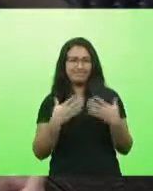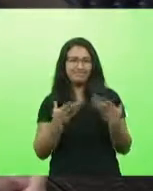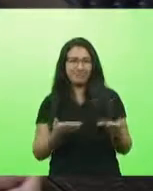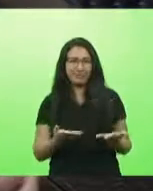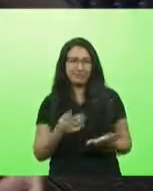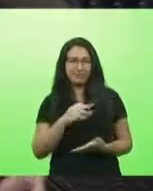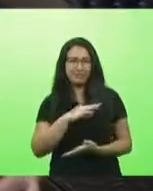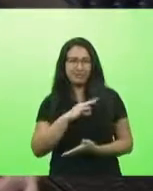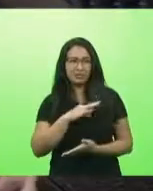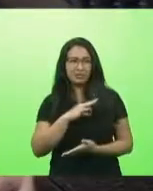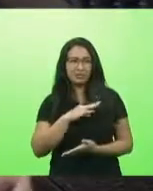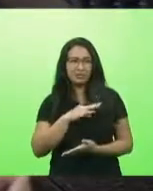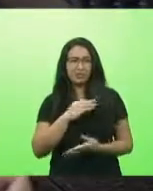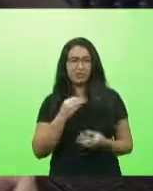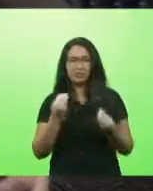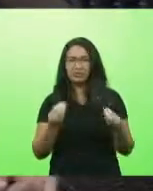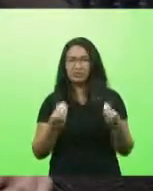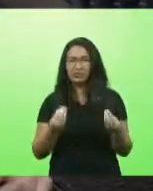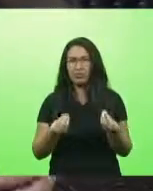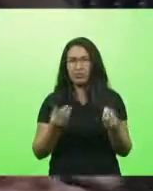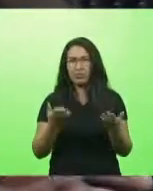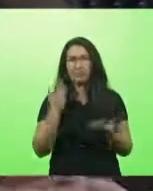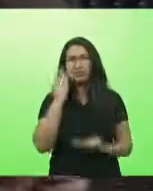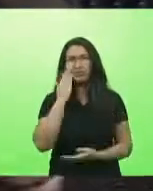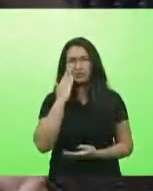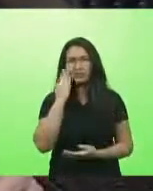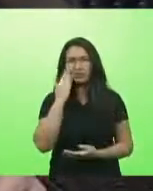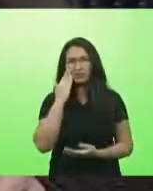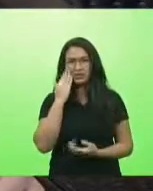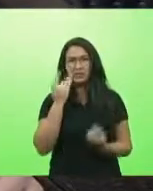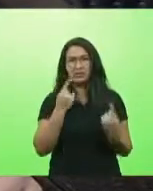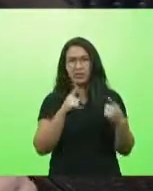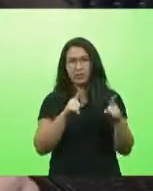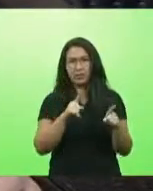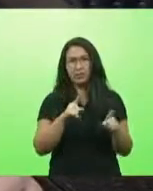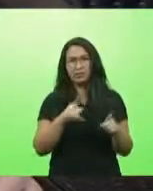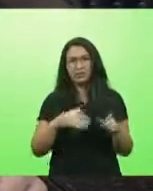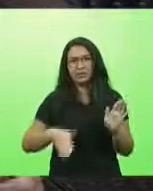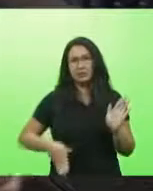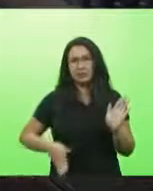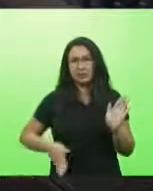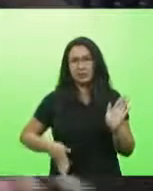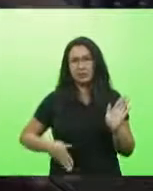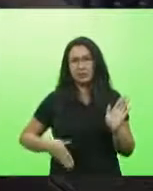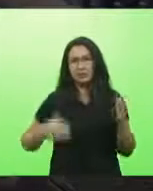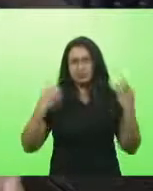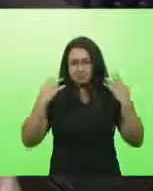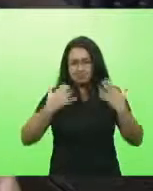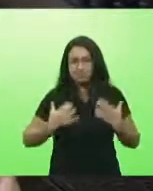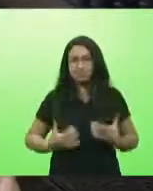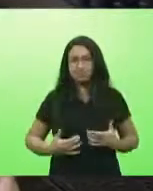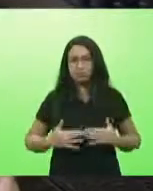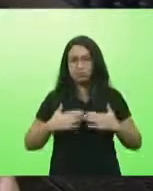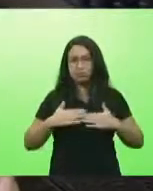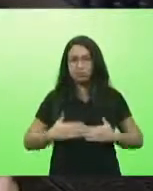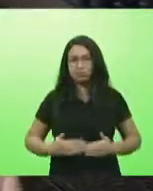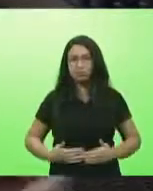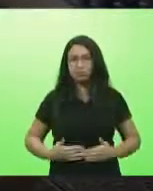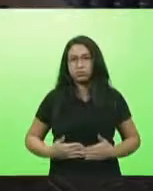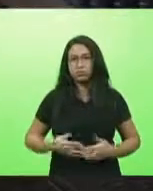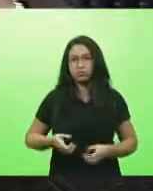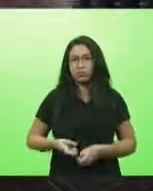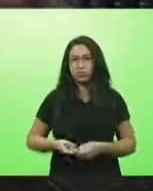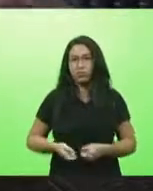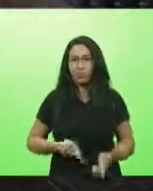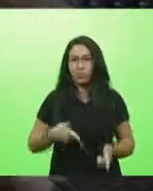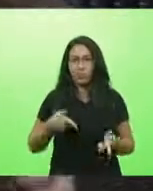o sujeito fez o concurso para a polícia porque sabia que ia confrontar bandido e ia fazer o que coloca um colete a prova de bala um porrete na cintura dele uma arma do outro